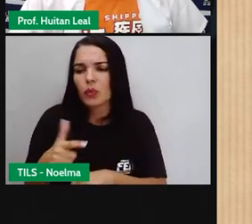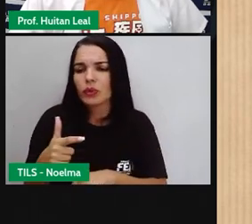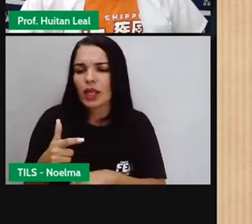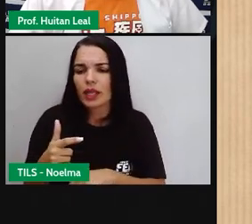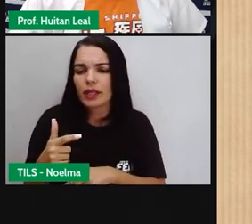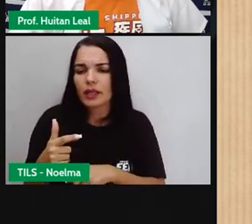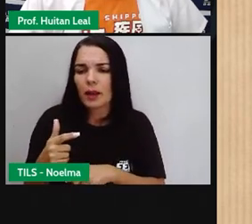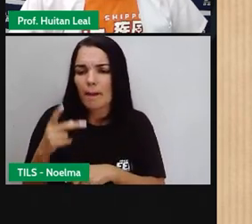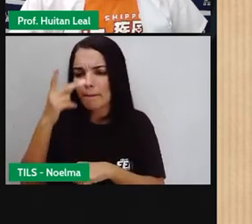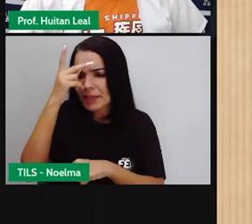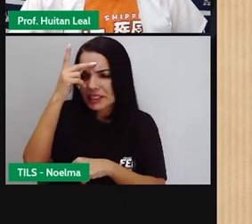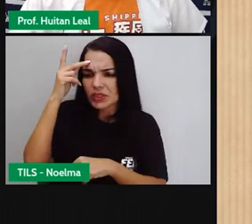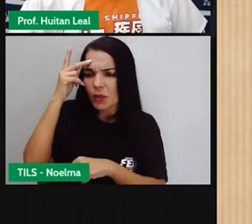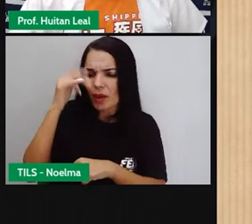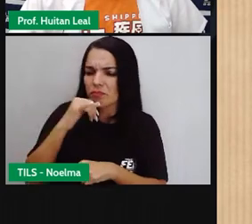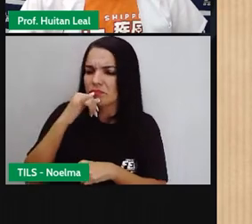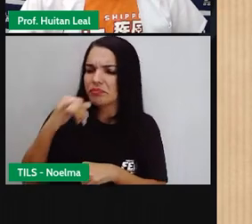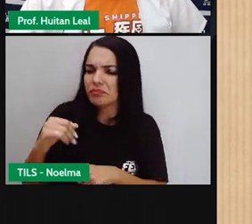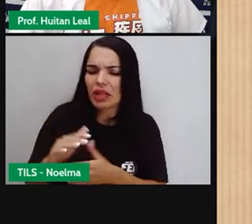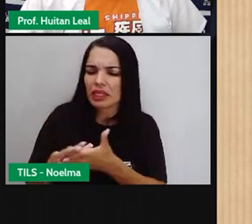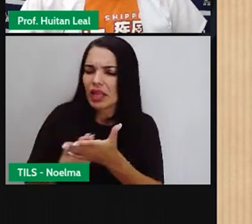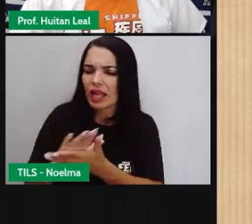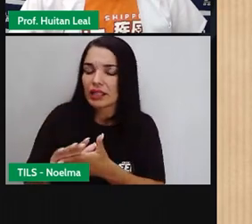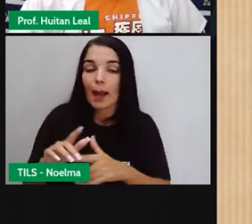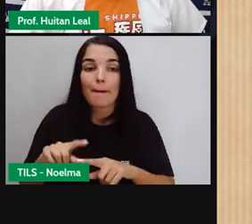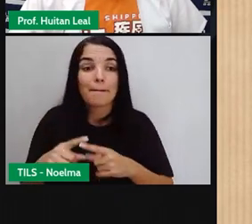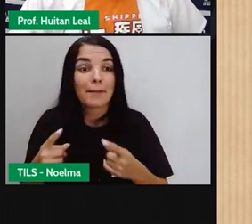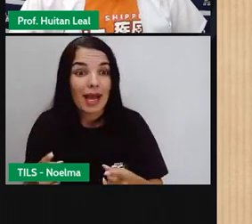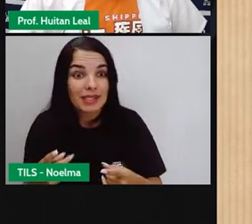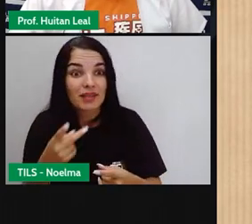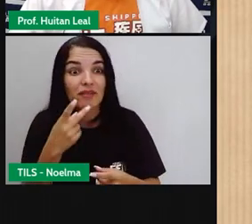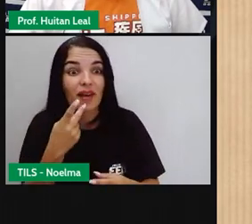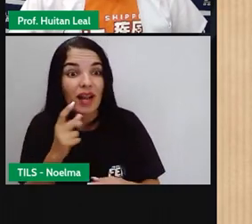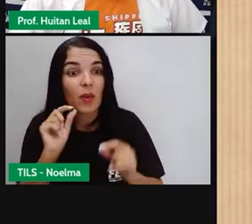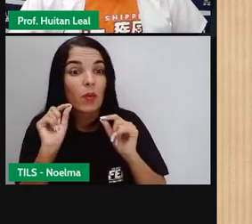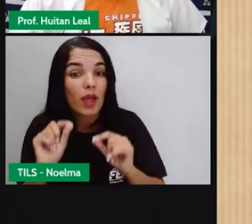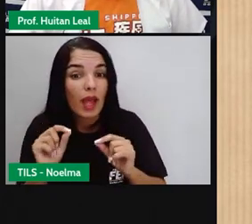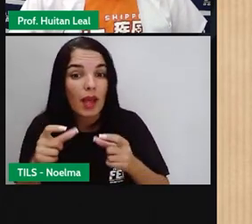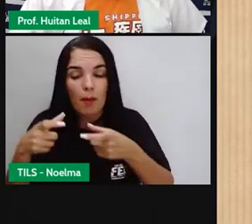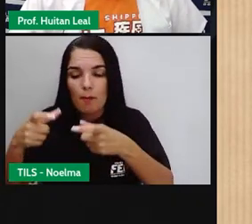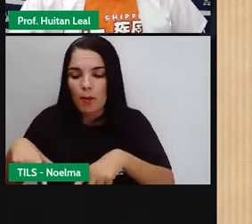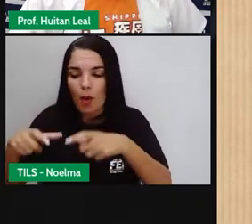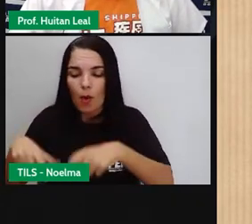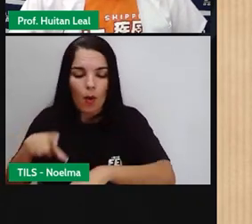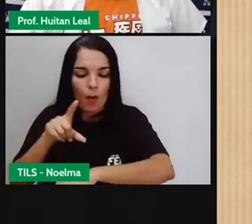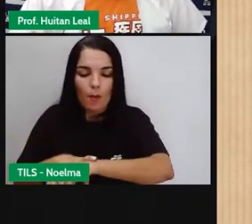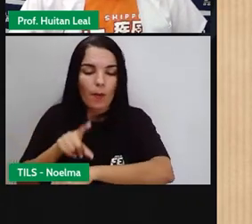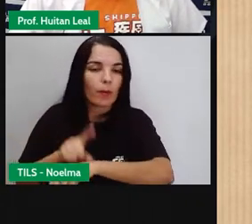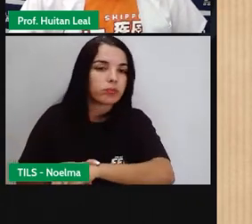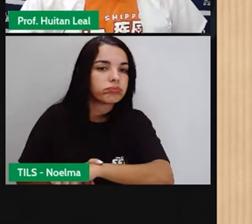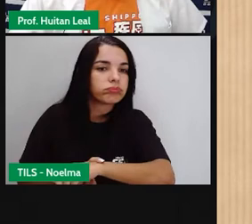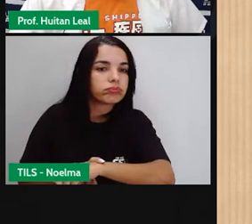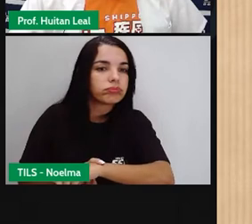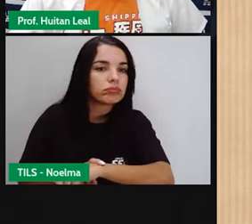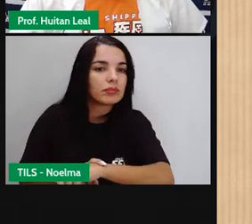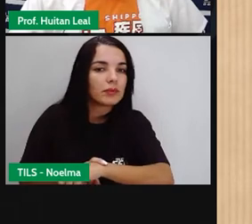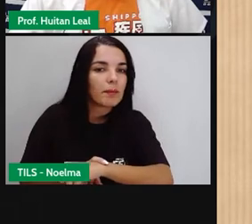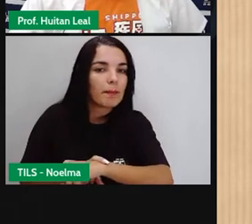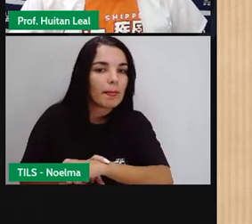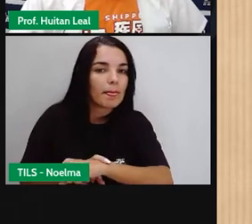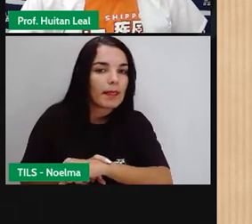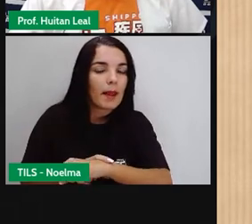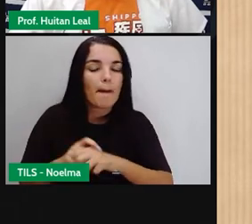ela faz um relato de uma circunstância de tempo. Então, a frase pode ser construída